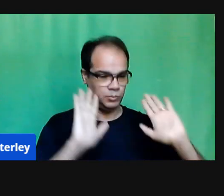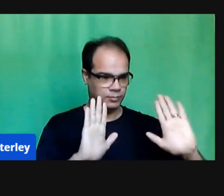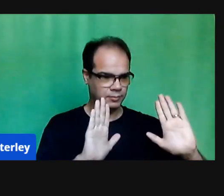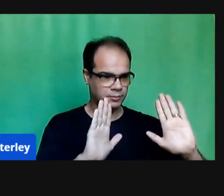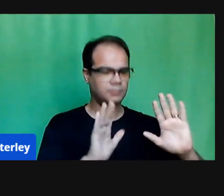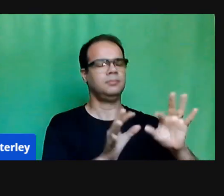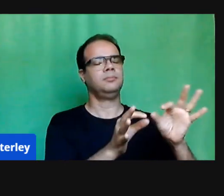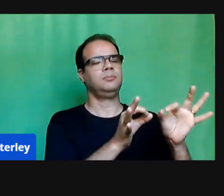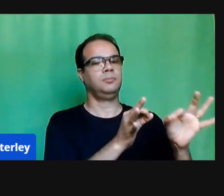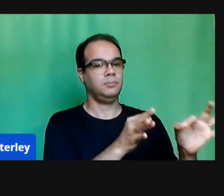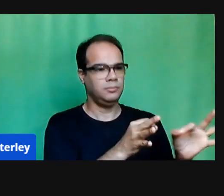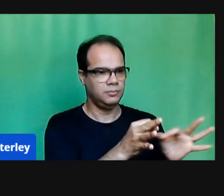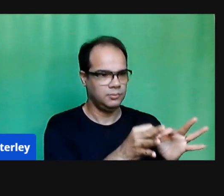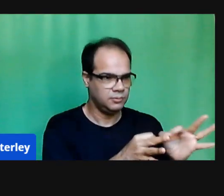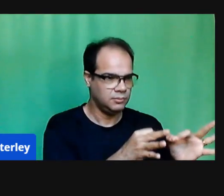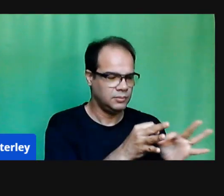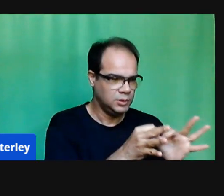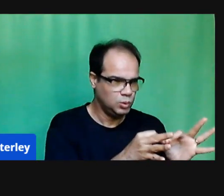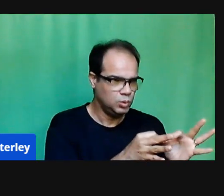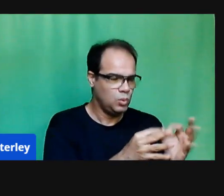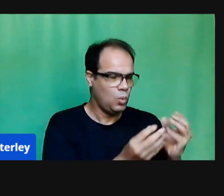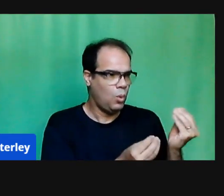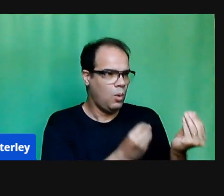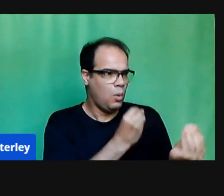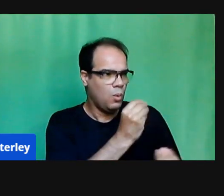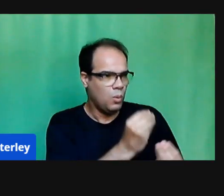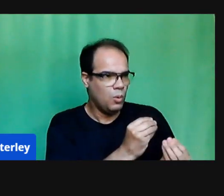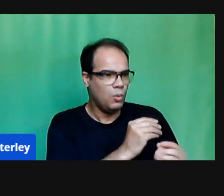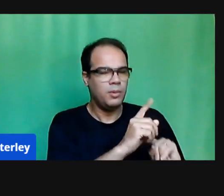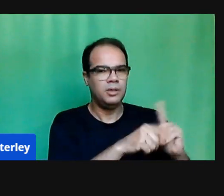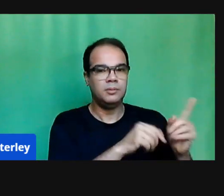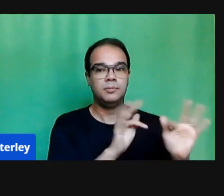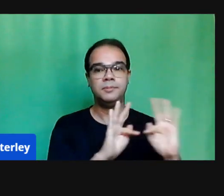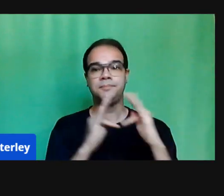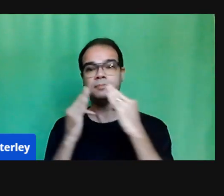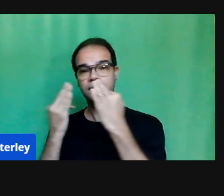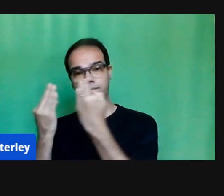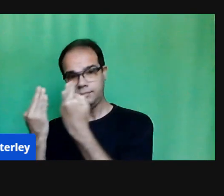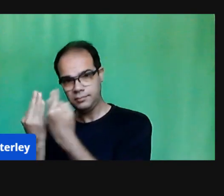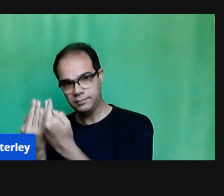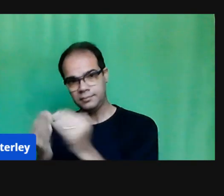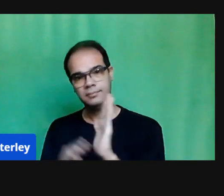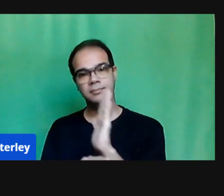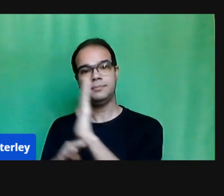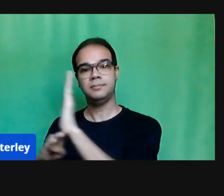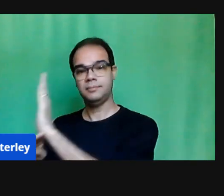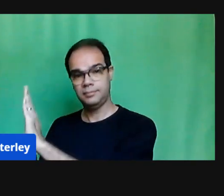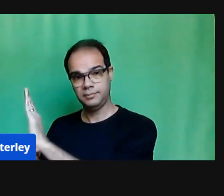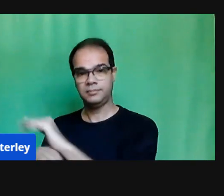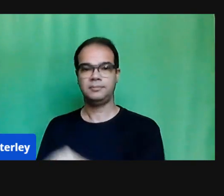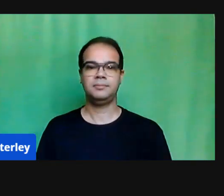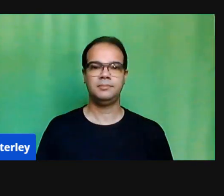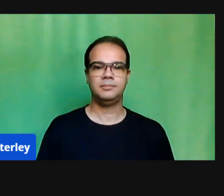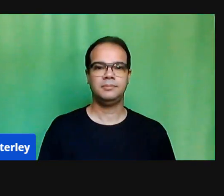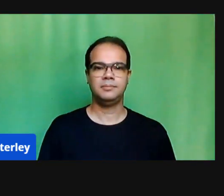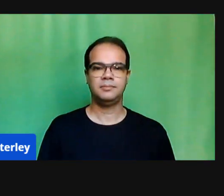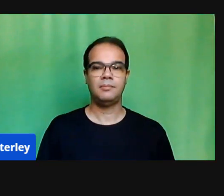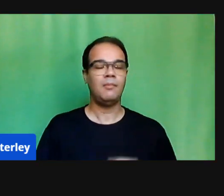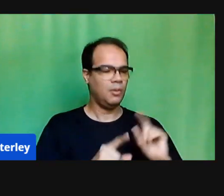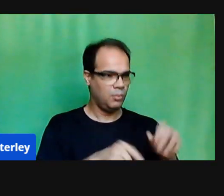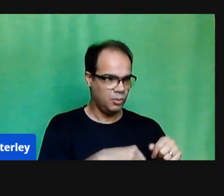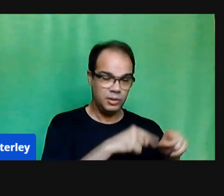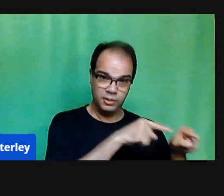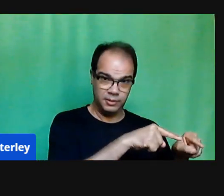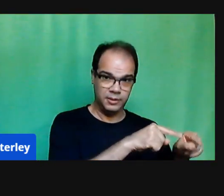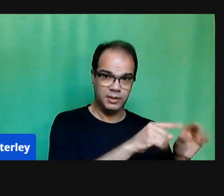professores, e também para essa família. Então, depois de estruturar esse processo, nós precisávamos deixar ele claro para toda a